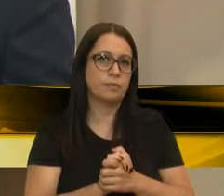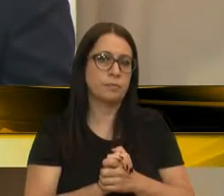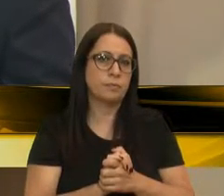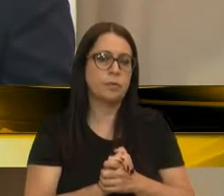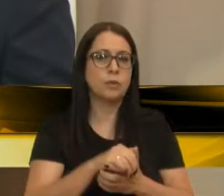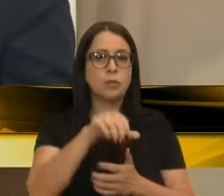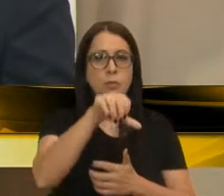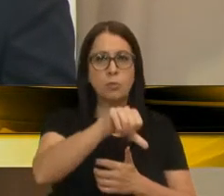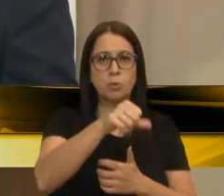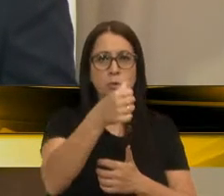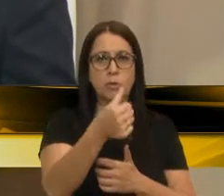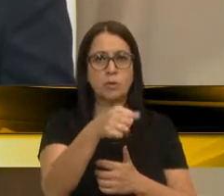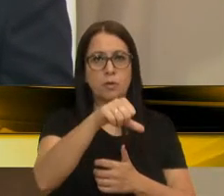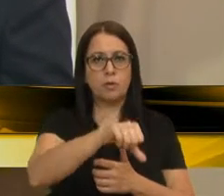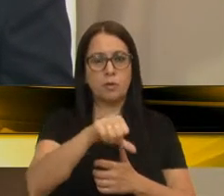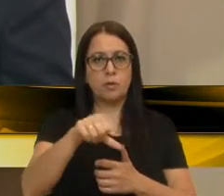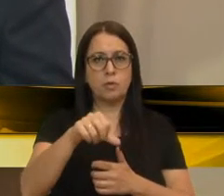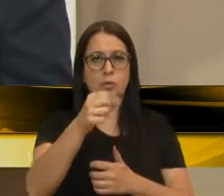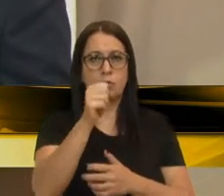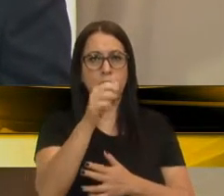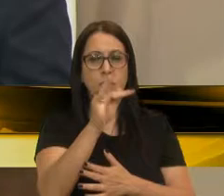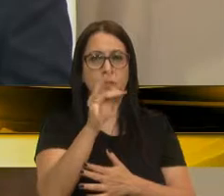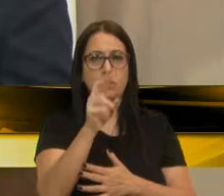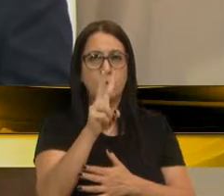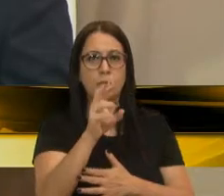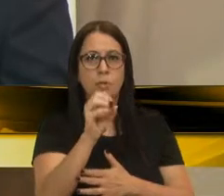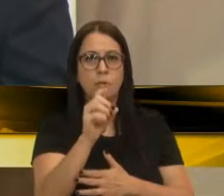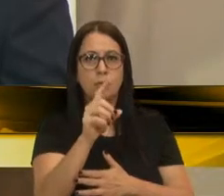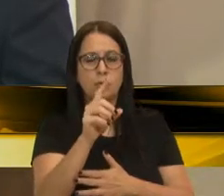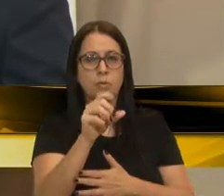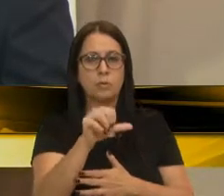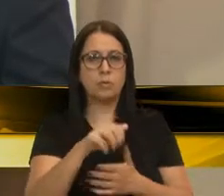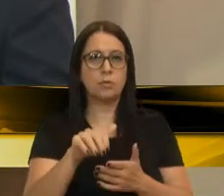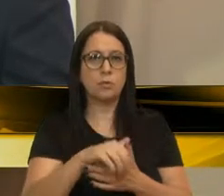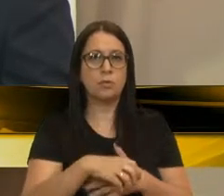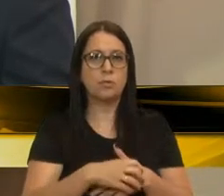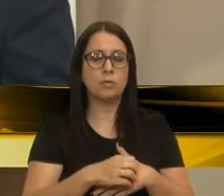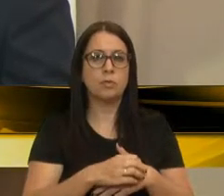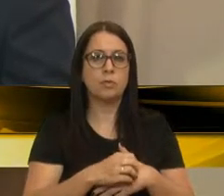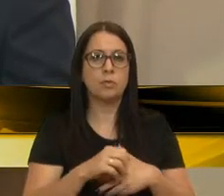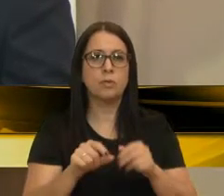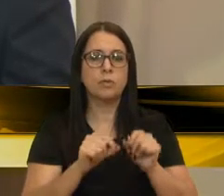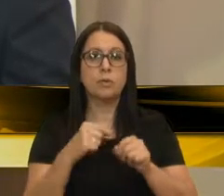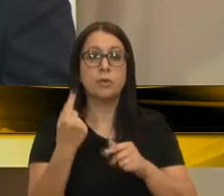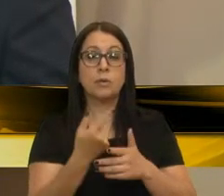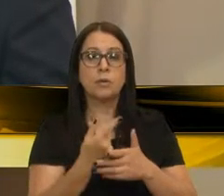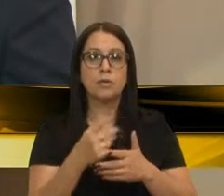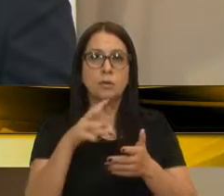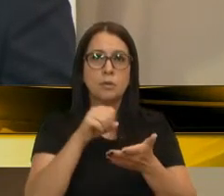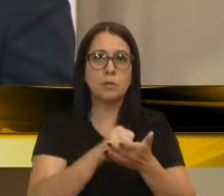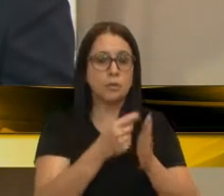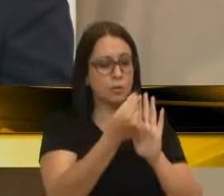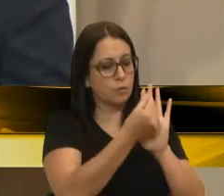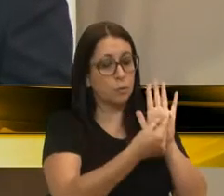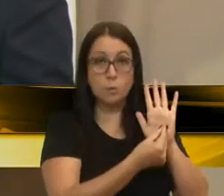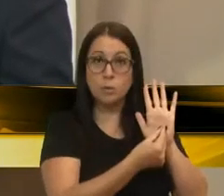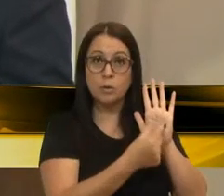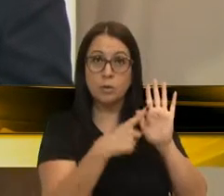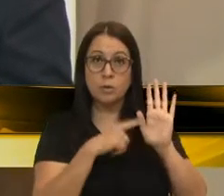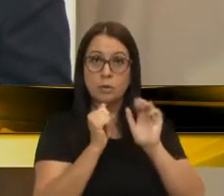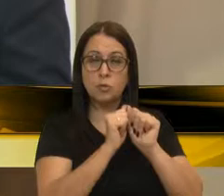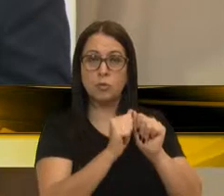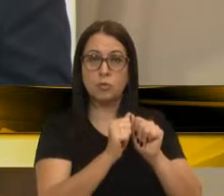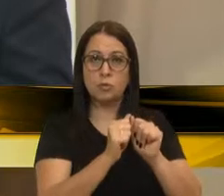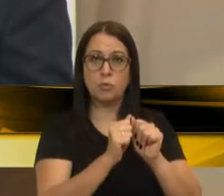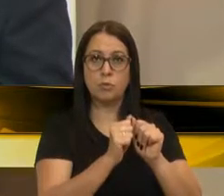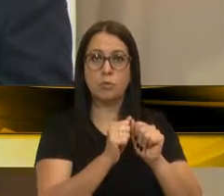9.699, de 8 de fevereiro de 2019. Transfere as dotações orçamentárias constantes dos orçamentos